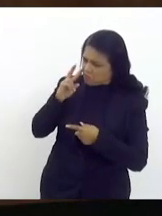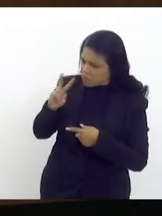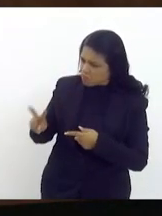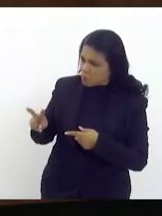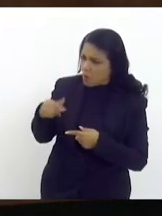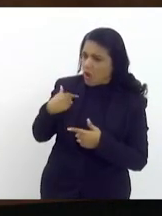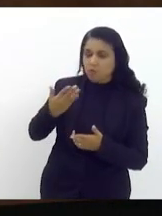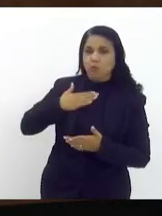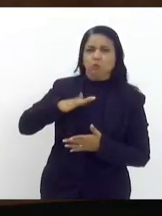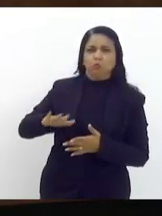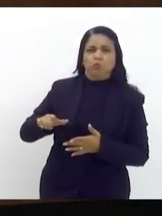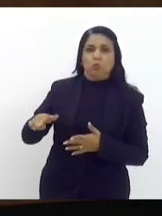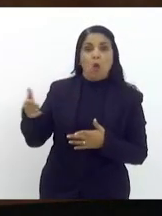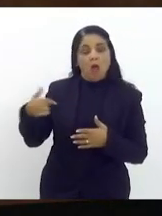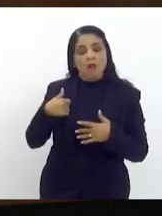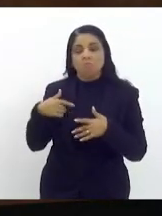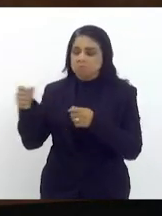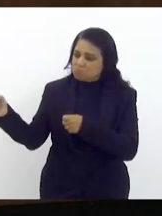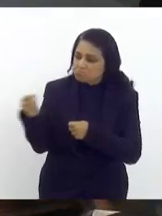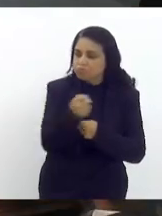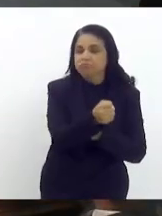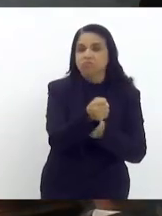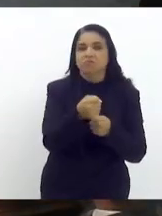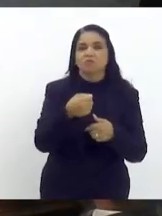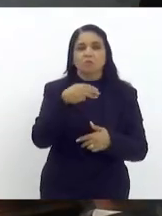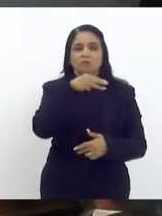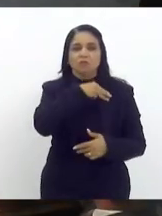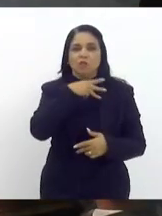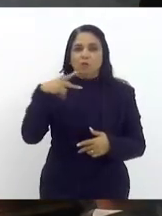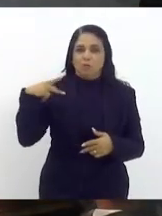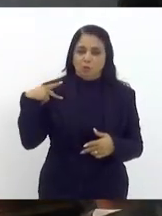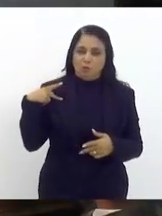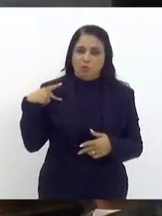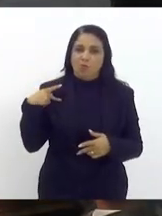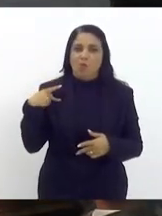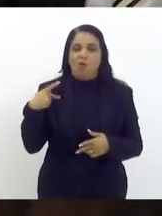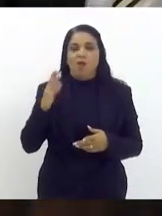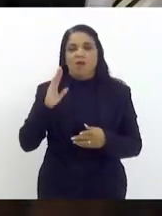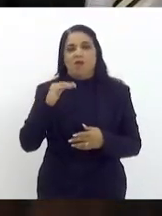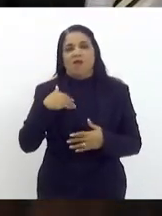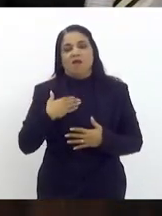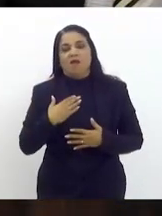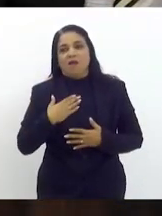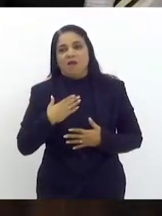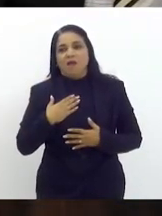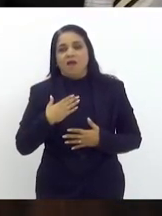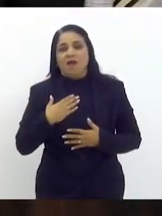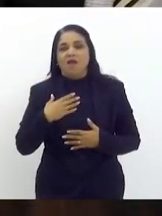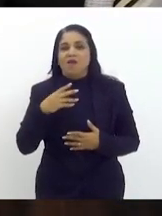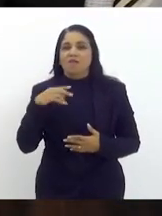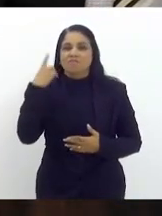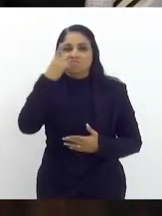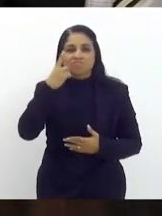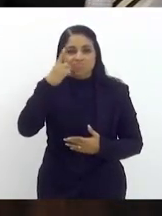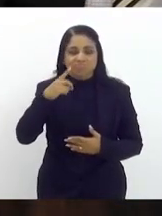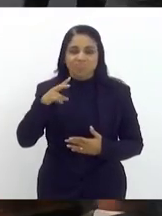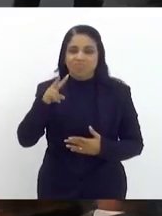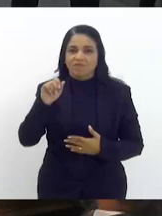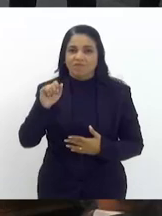Então, eu estou me abster aí, tá bom? O nosso deputado Valdeciado se abstém.